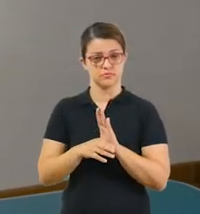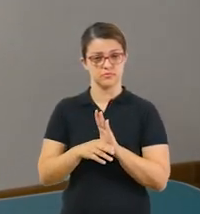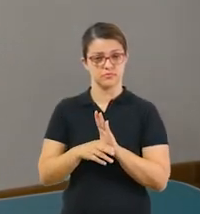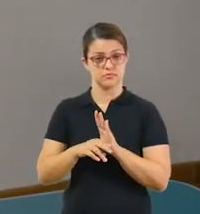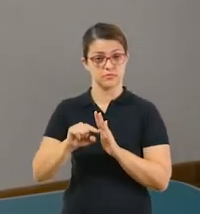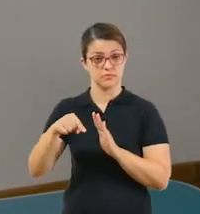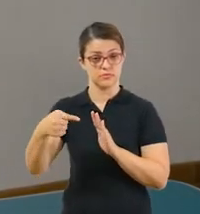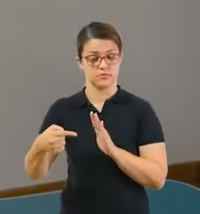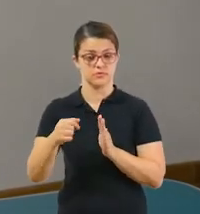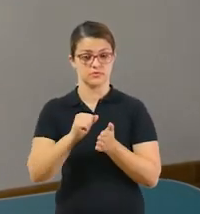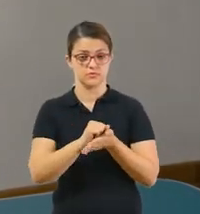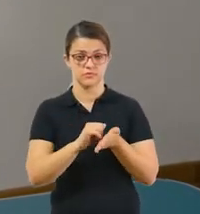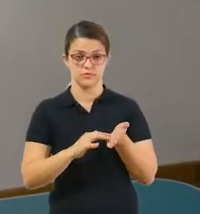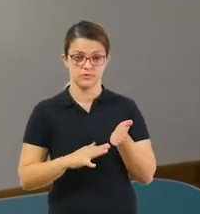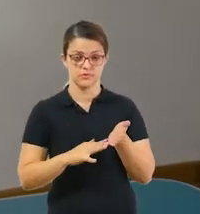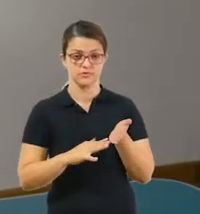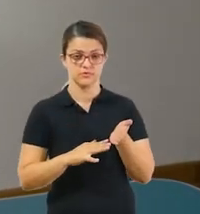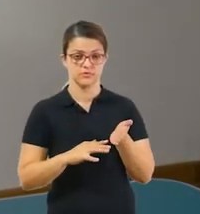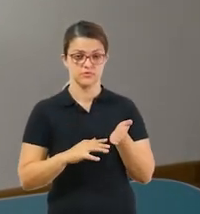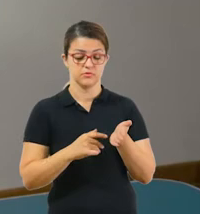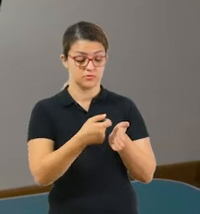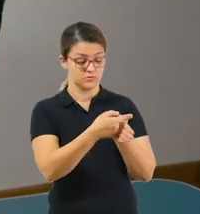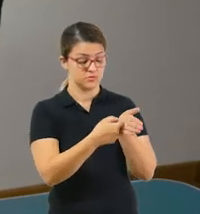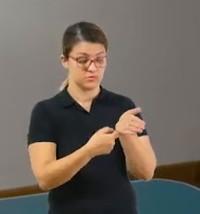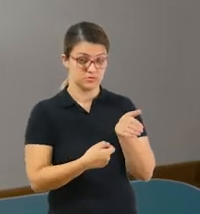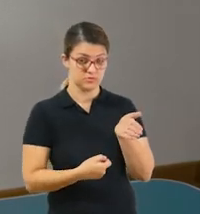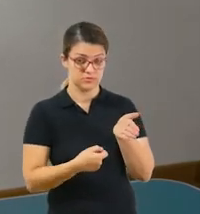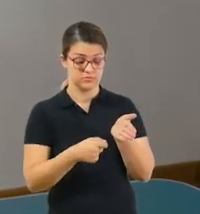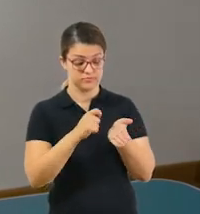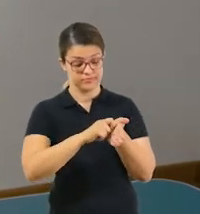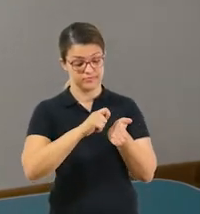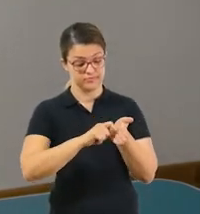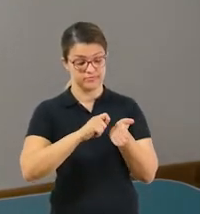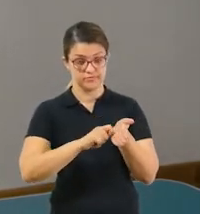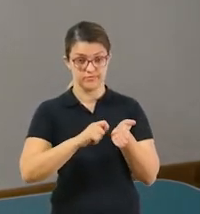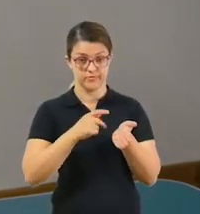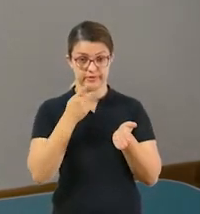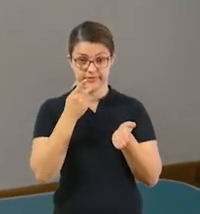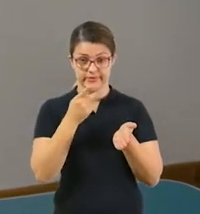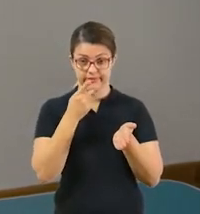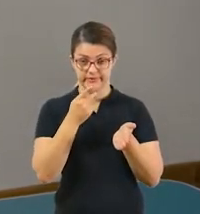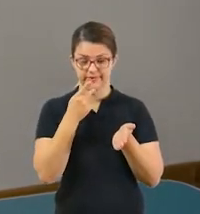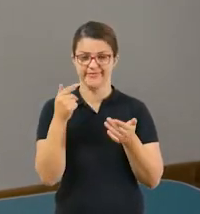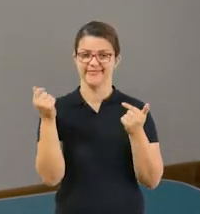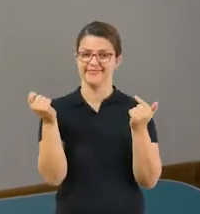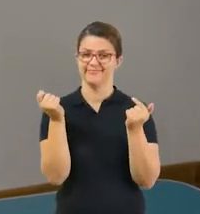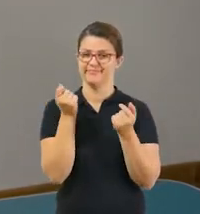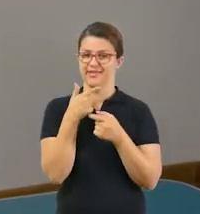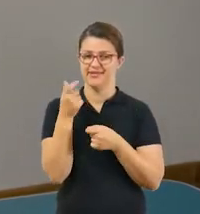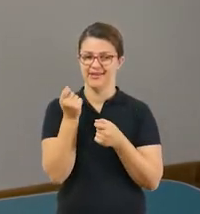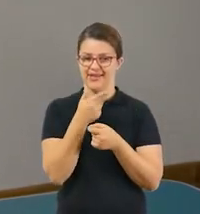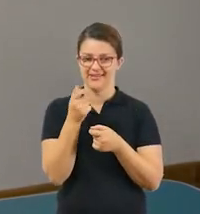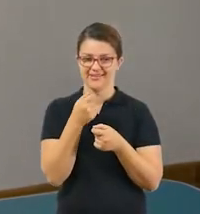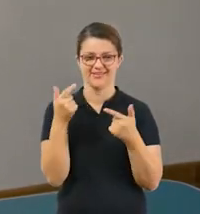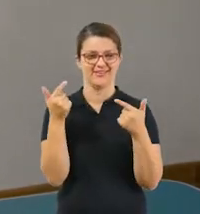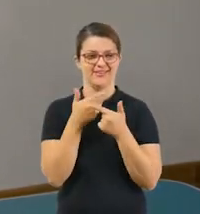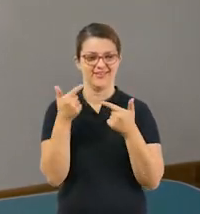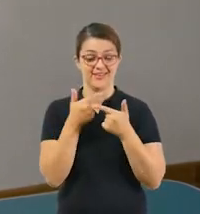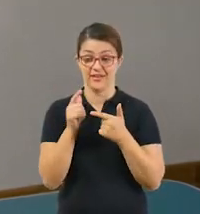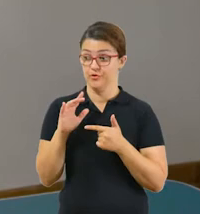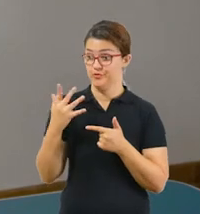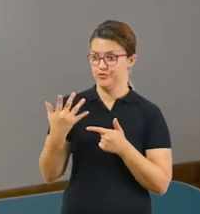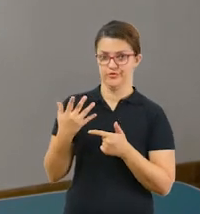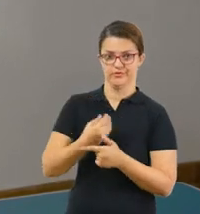atividade, vocês vão fazer uma produção textual, que é o que? Você vai ter que narrar algo engraçado que aconteceu com você,